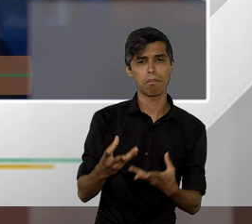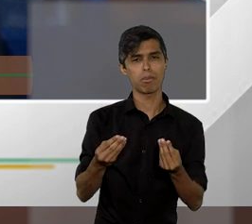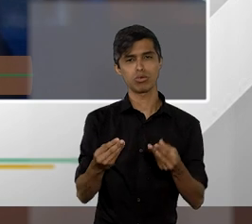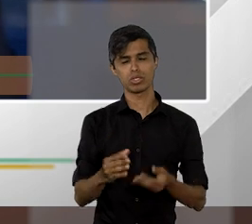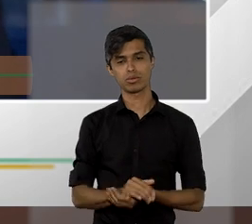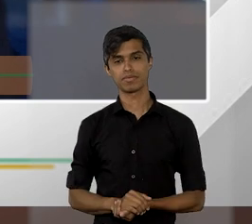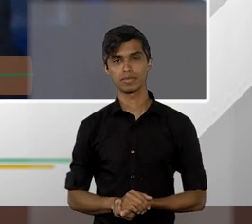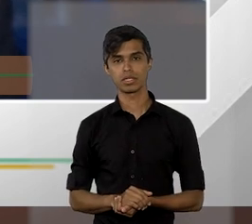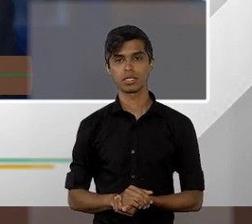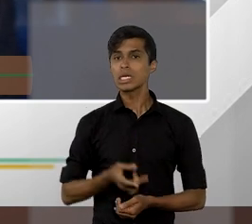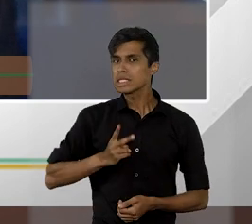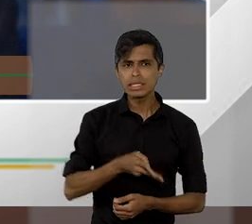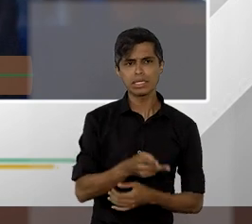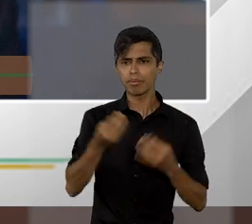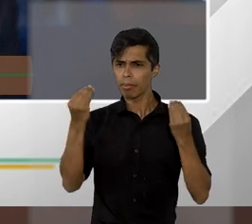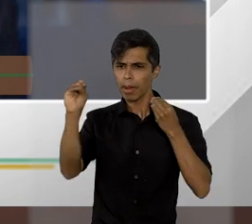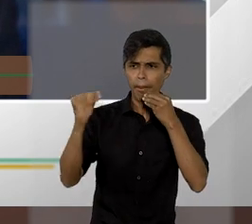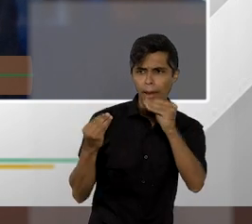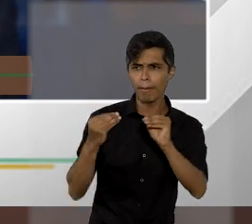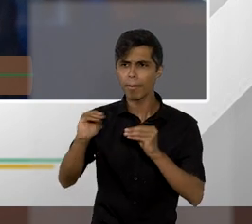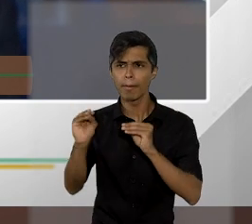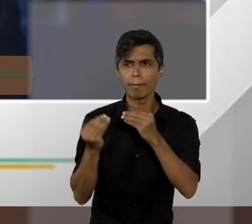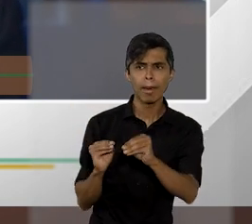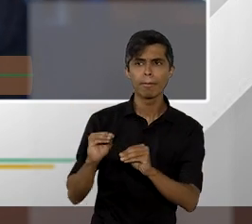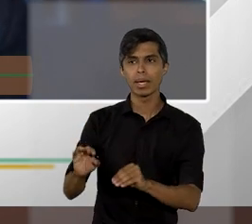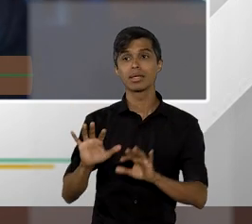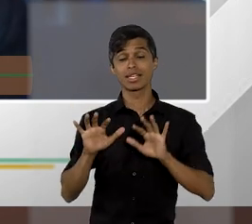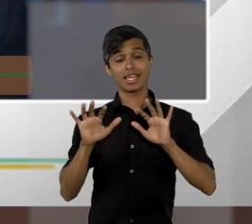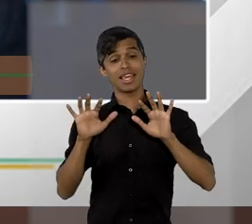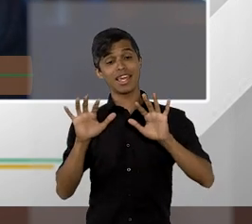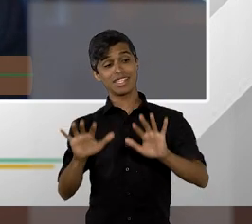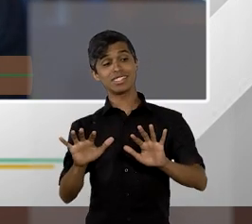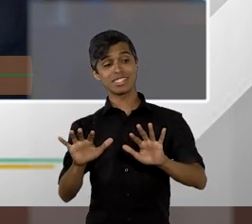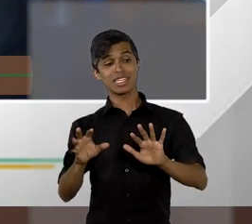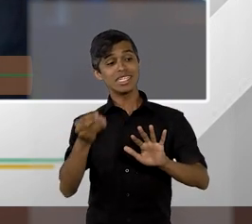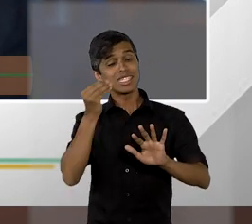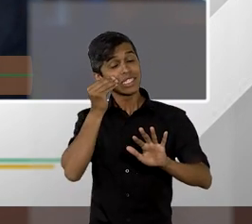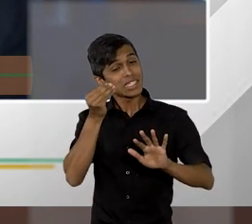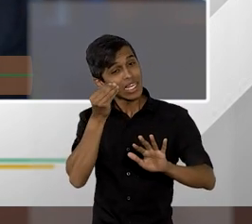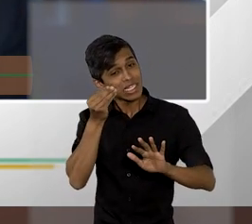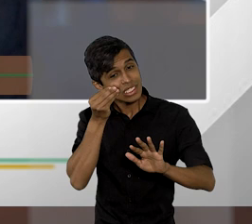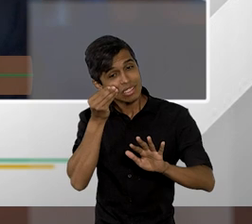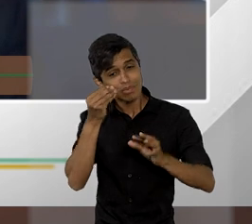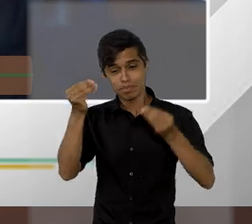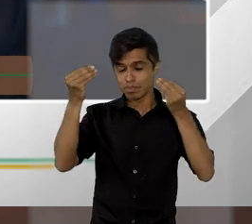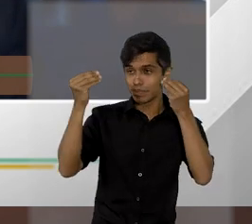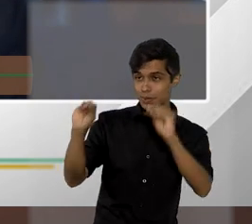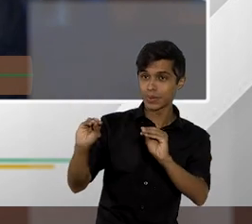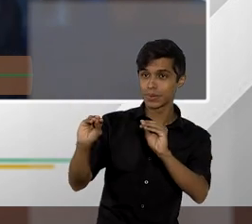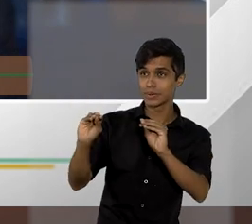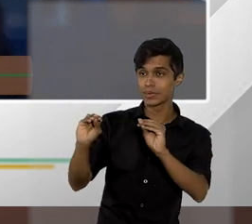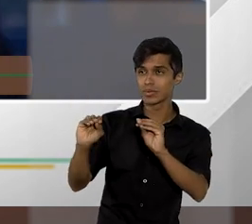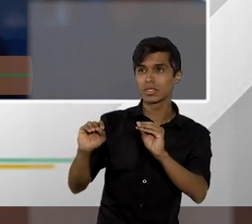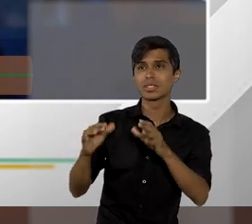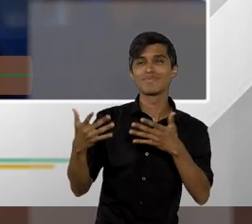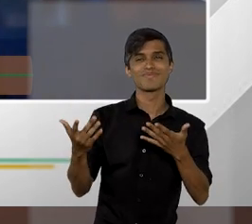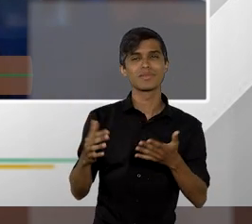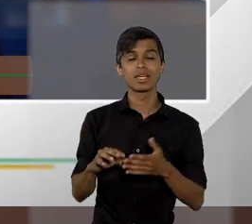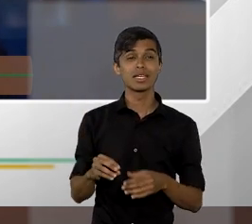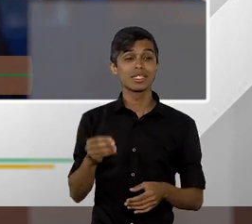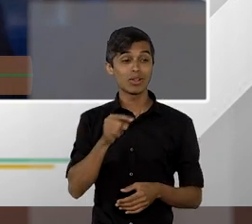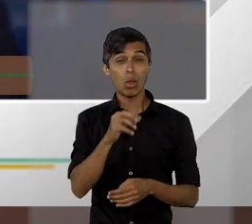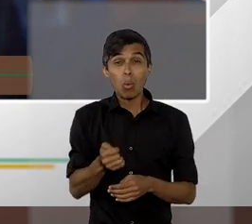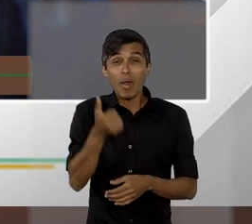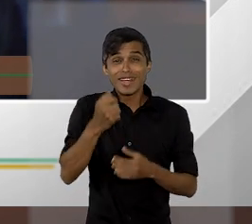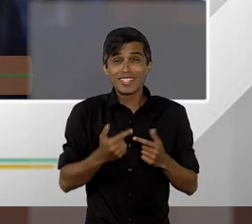recursos tramitando o tempo todo, quer dizer, essa tentativa, muitas vezes, quase lotérica, quer dizer, bom, como